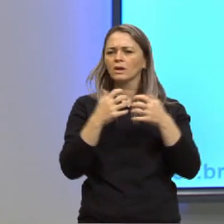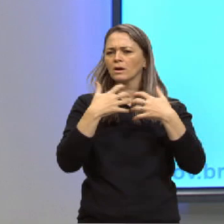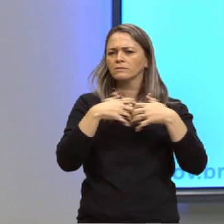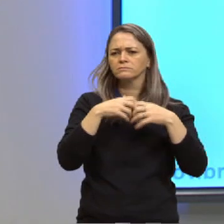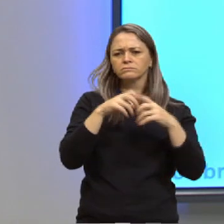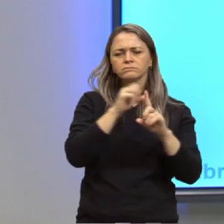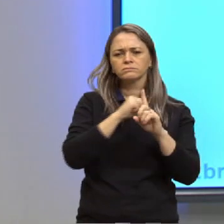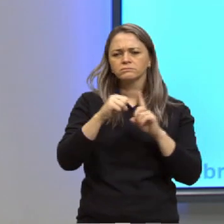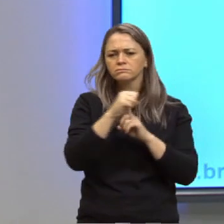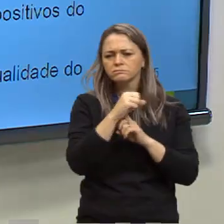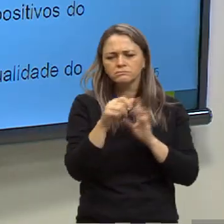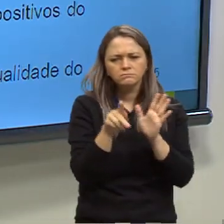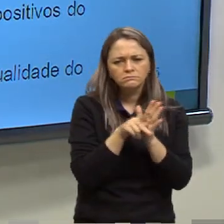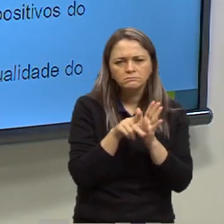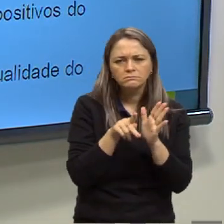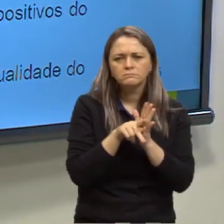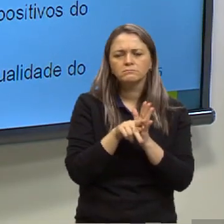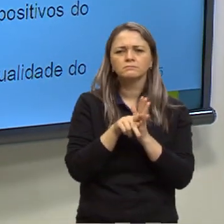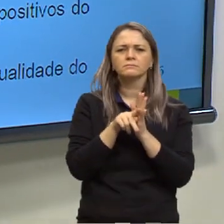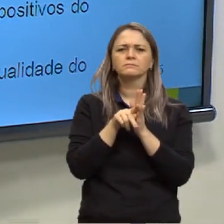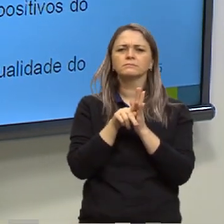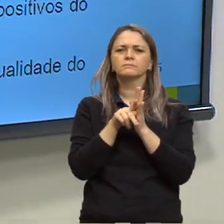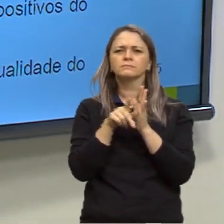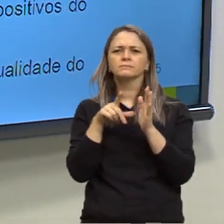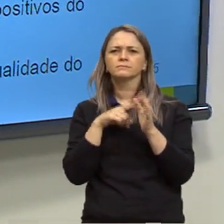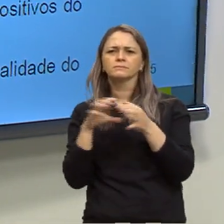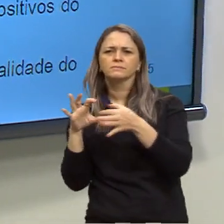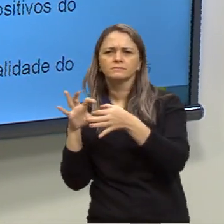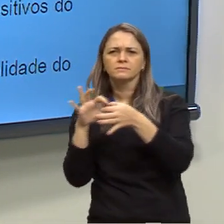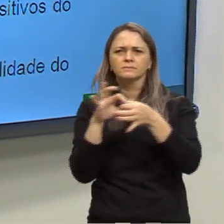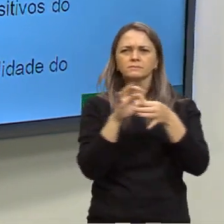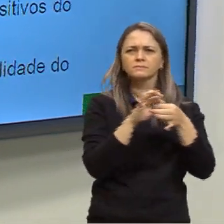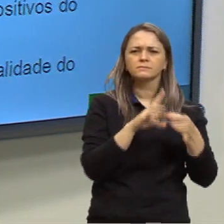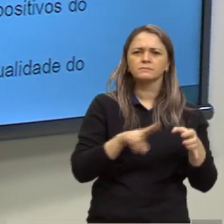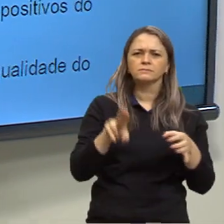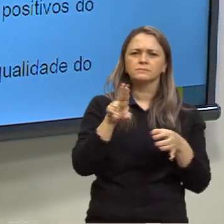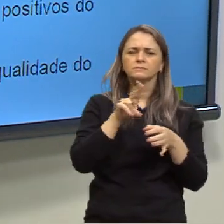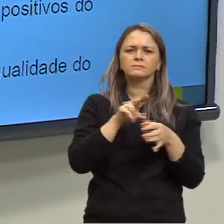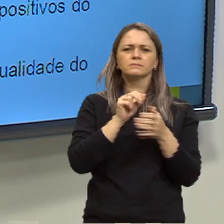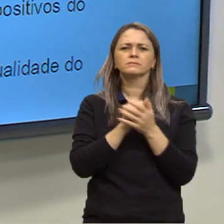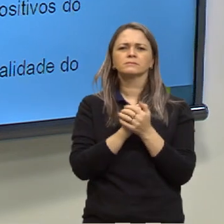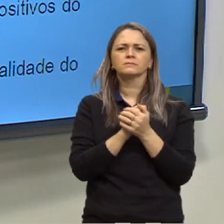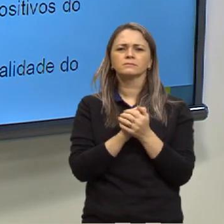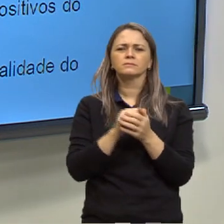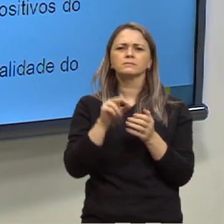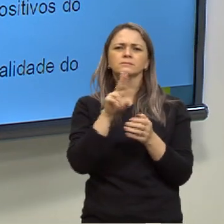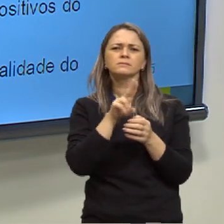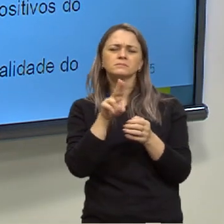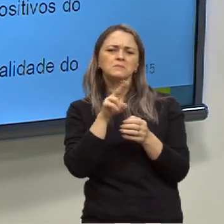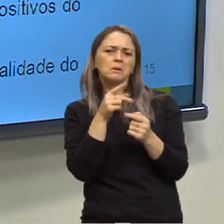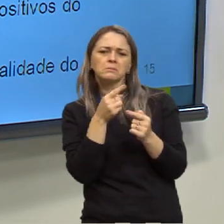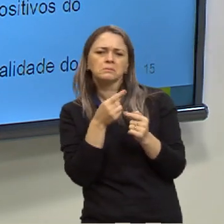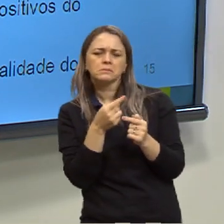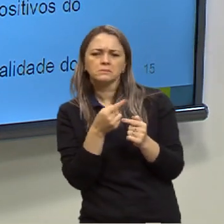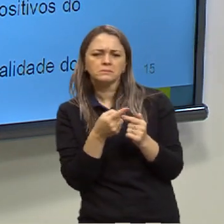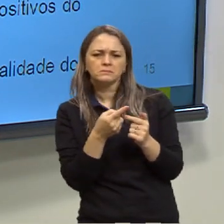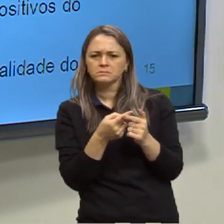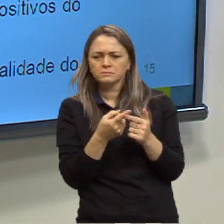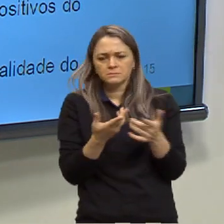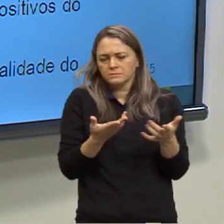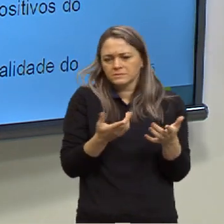social específica. Ele vai ter um contexto de uso, ou seja, ele vai ser usado em uma determinada situação.